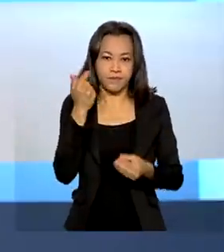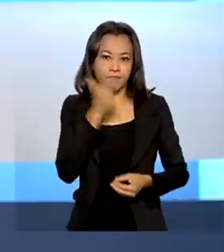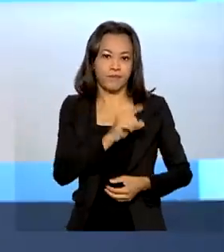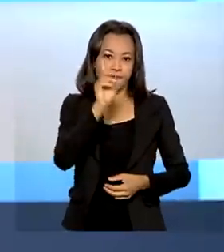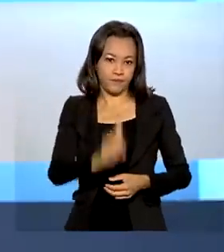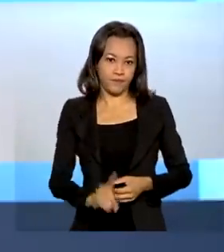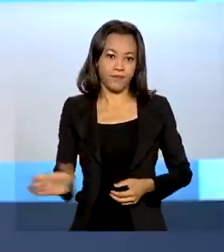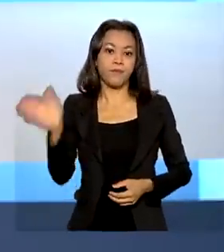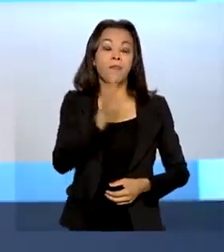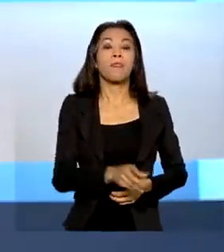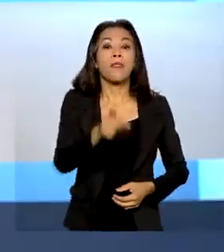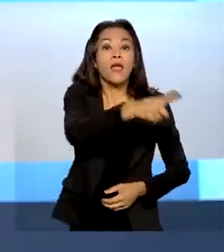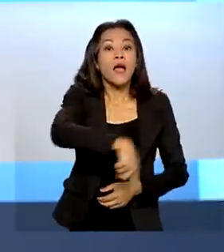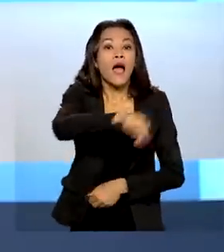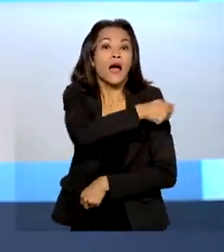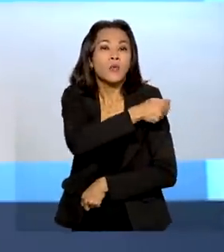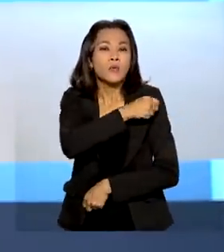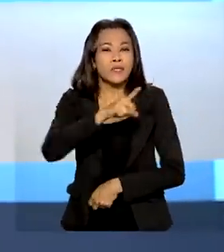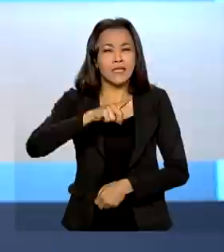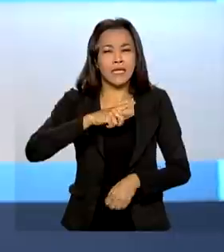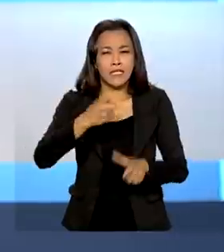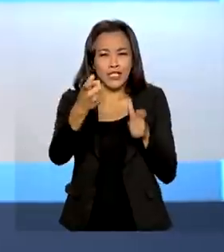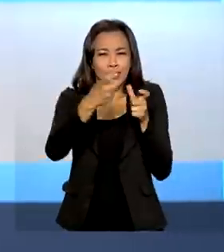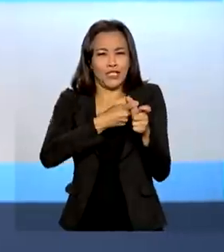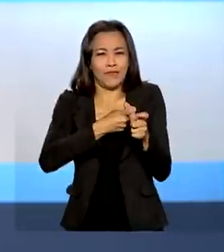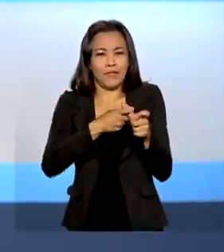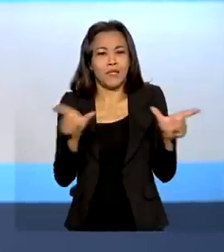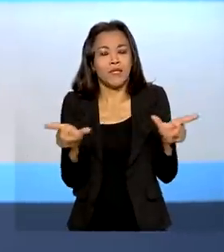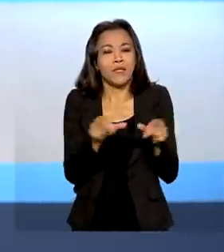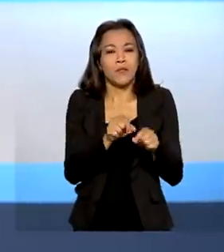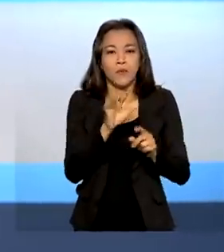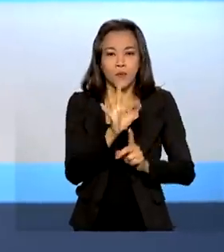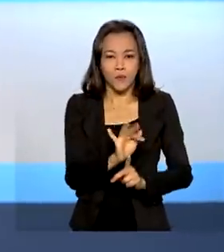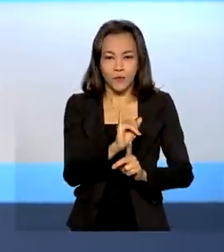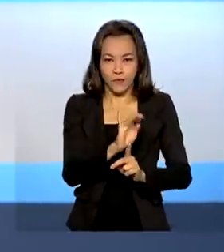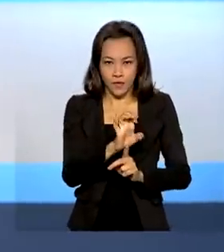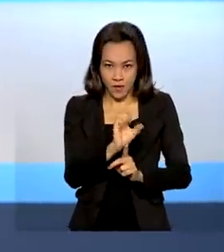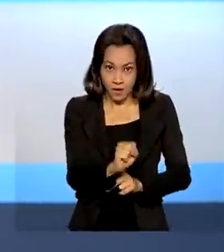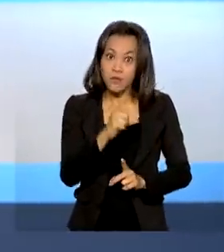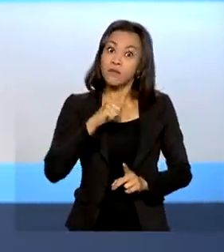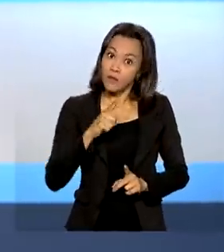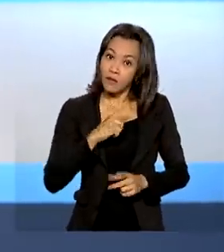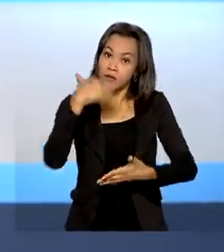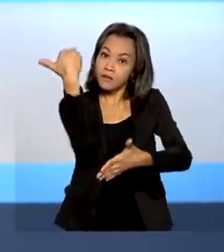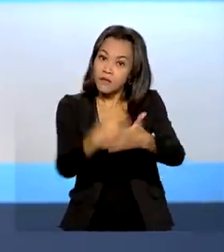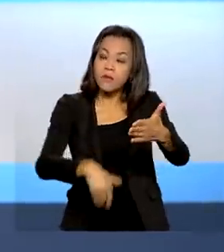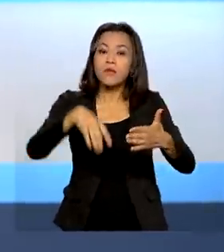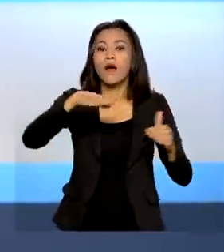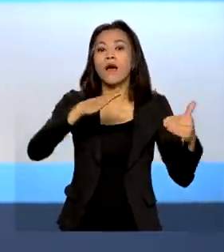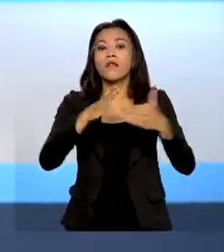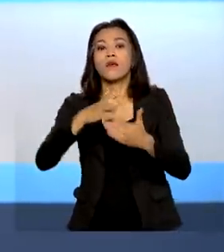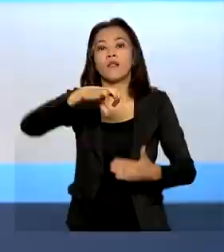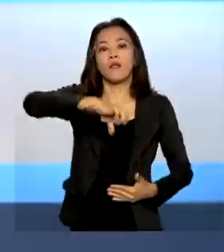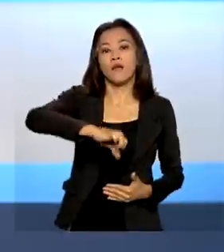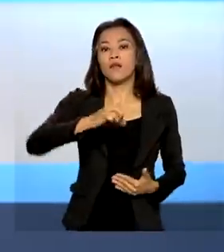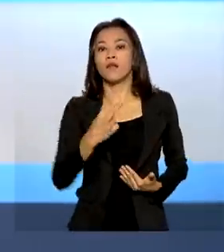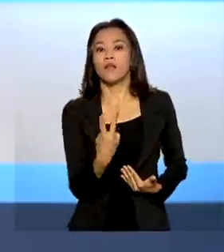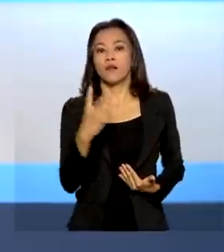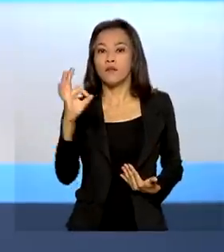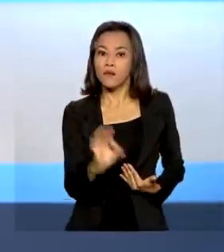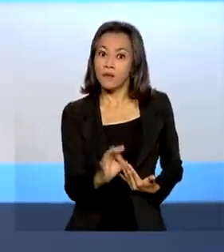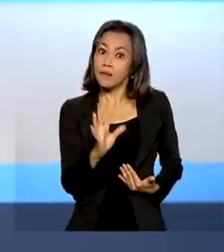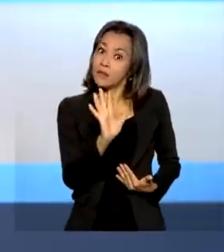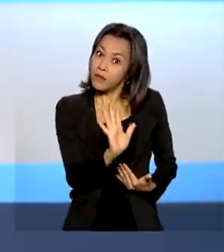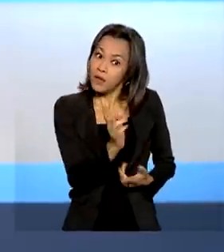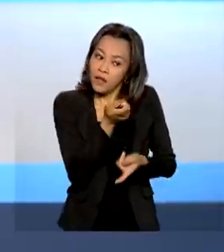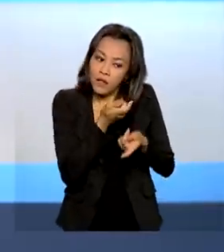...no FIES, o Fundo de Financiamento Estudantil, podem ter descontos de até 92% ao renegociar o saldo